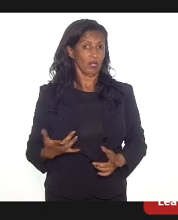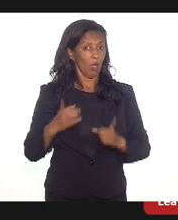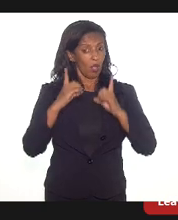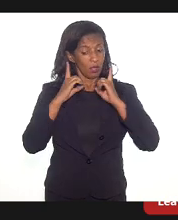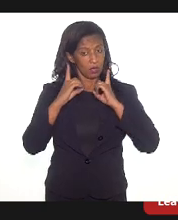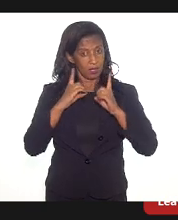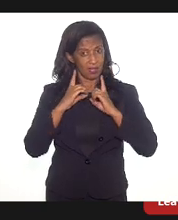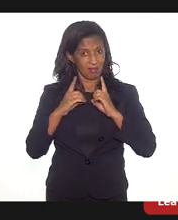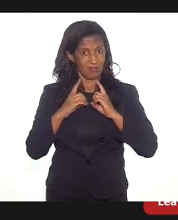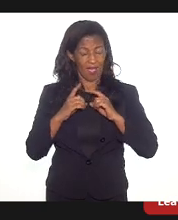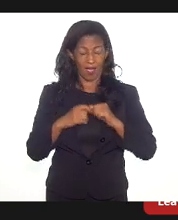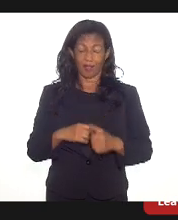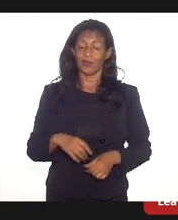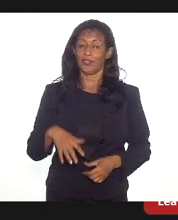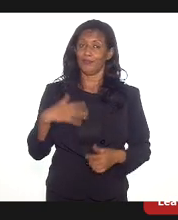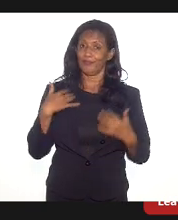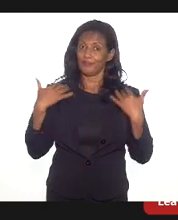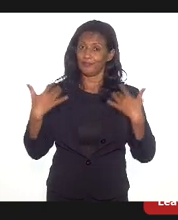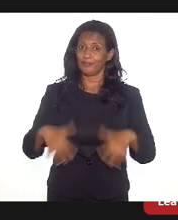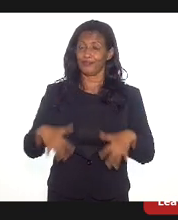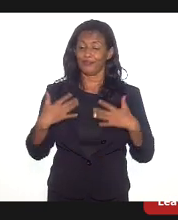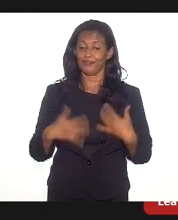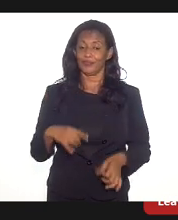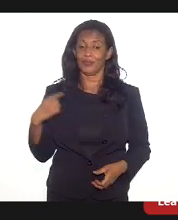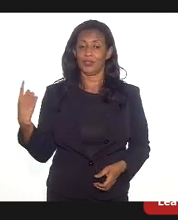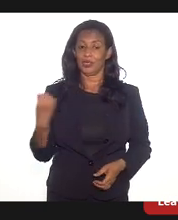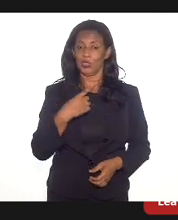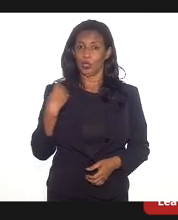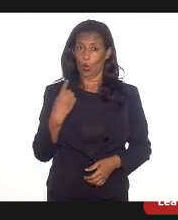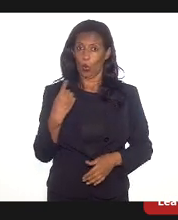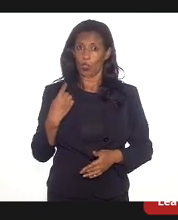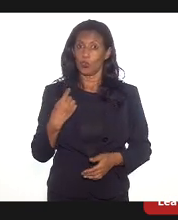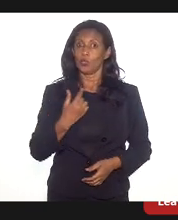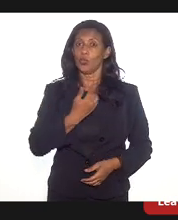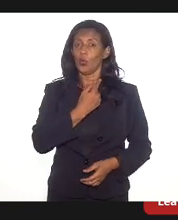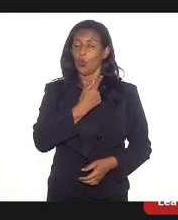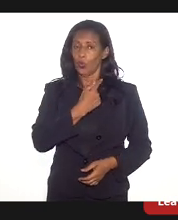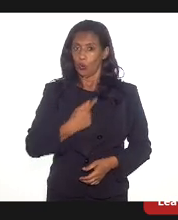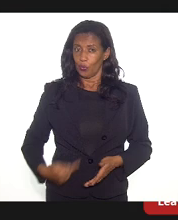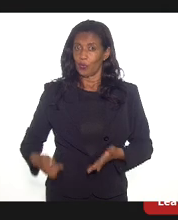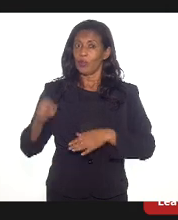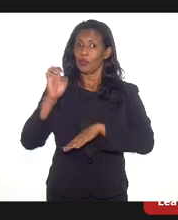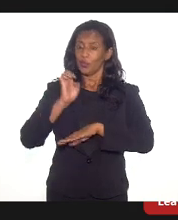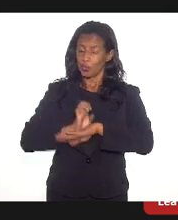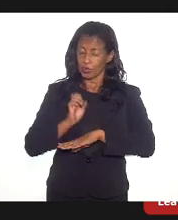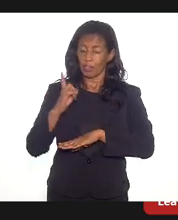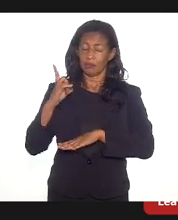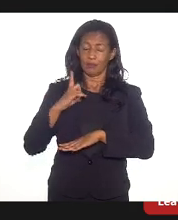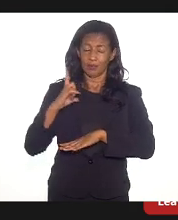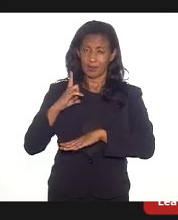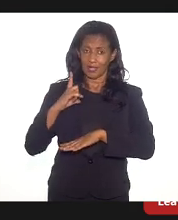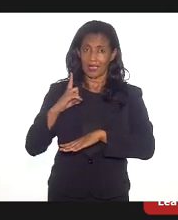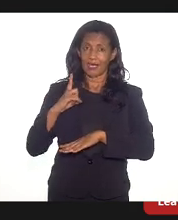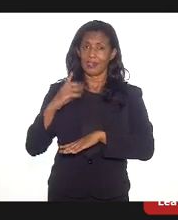eles são, assim, alarmantes e nós, o governo do estado tem procurado fazer o máximo de empenho